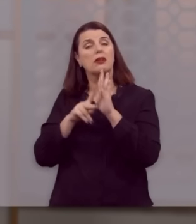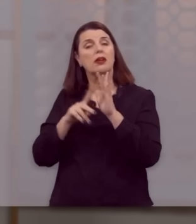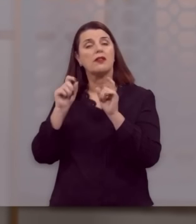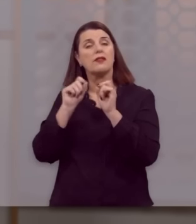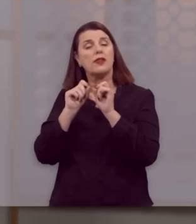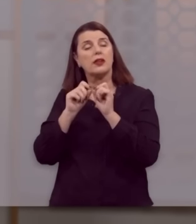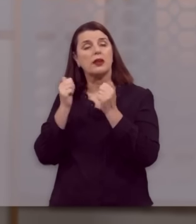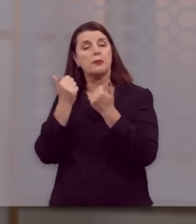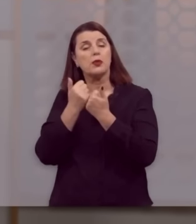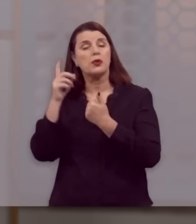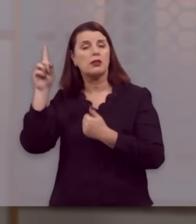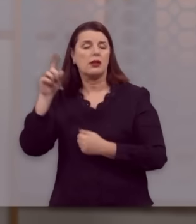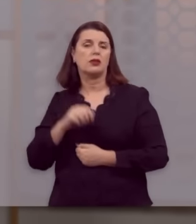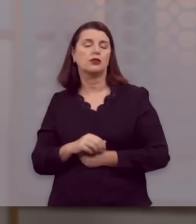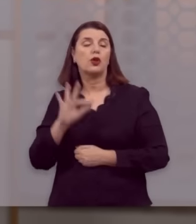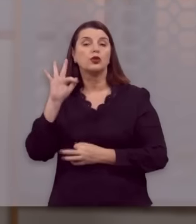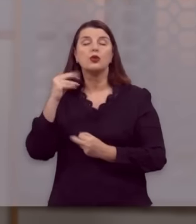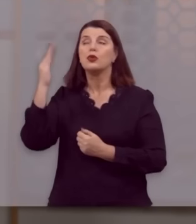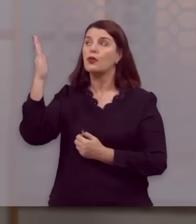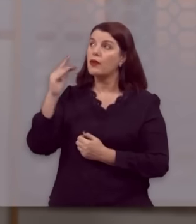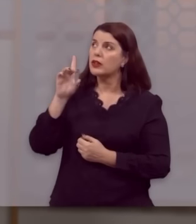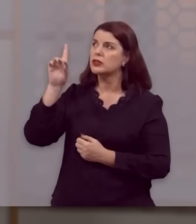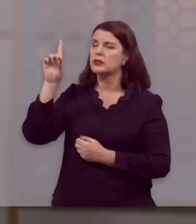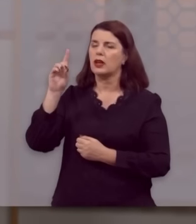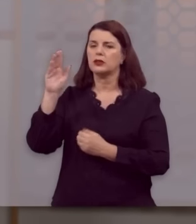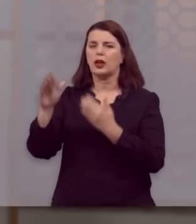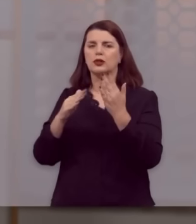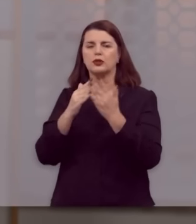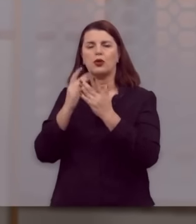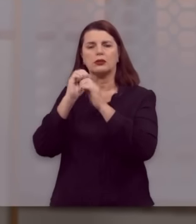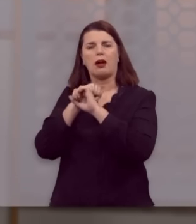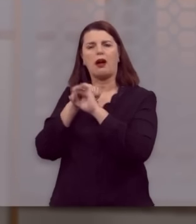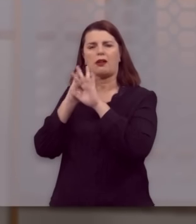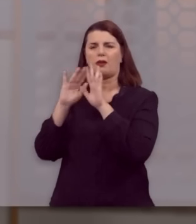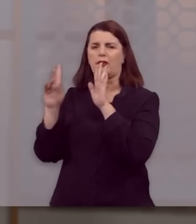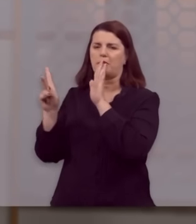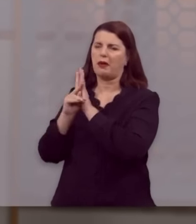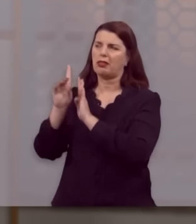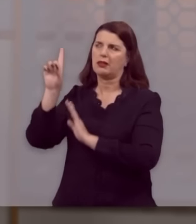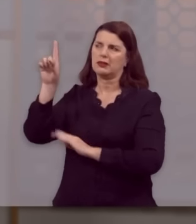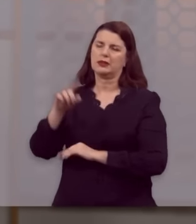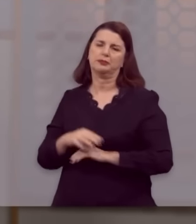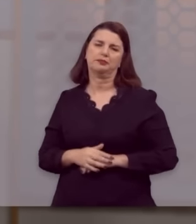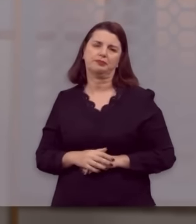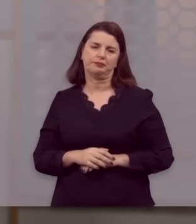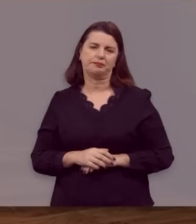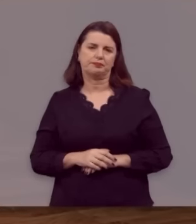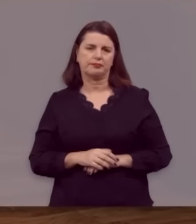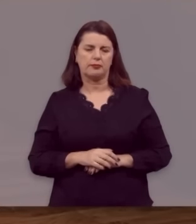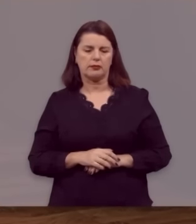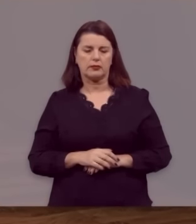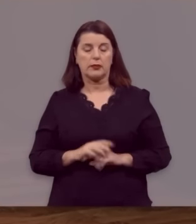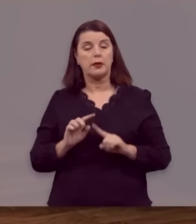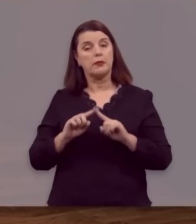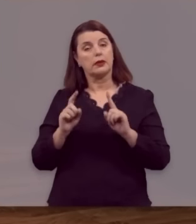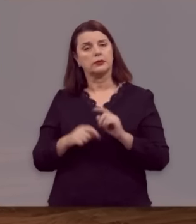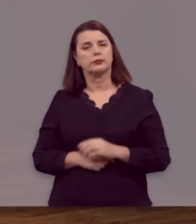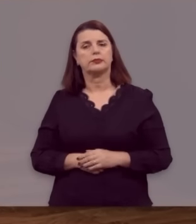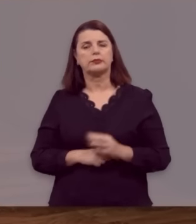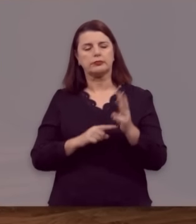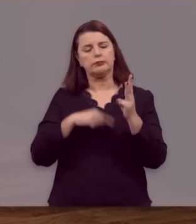consumada por Deus. Tudo provém de Deus para que toda a glória pertença a Deus. Mas,